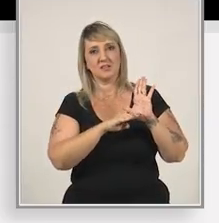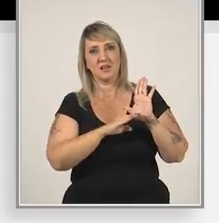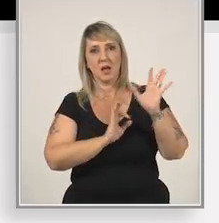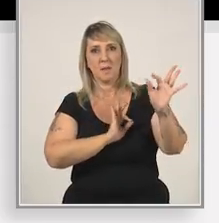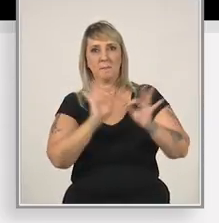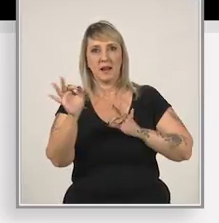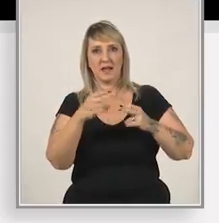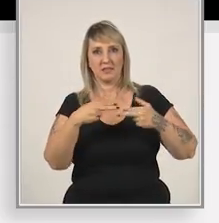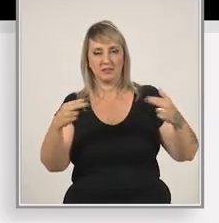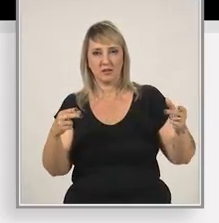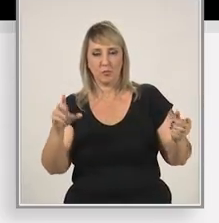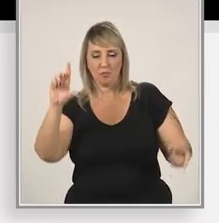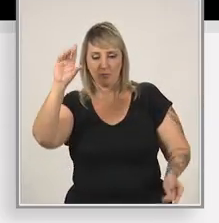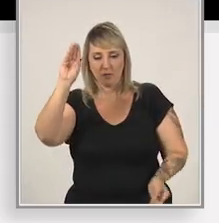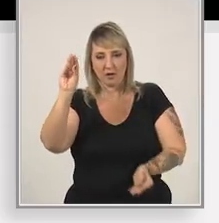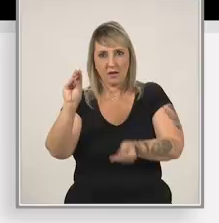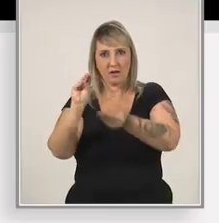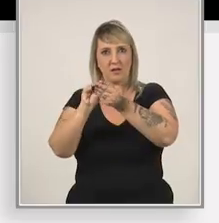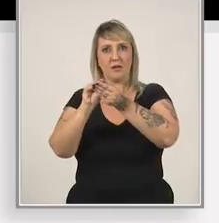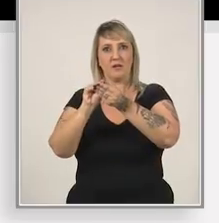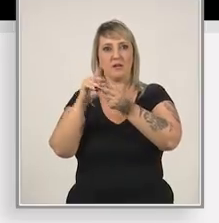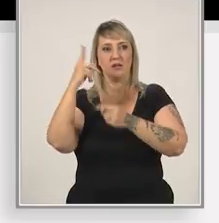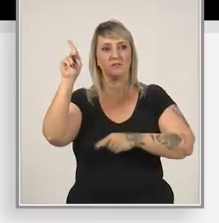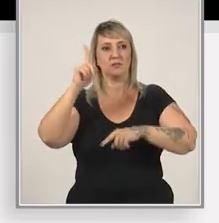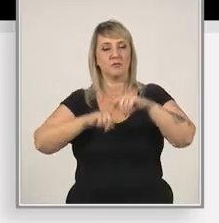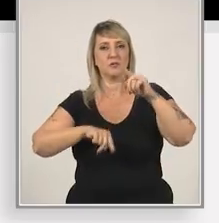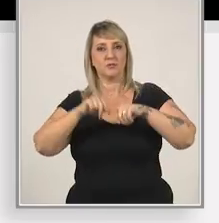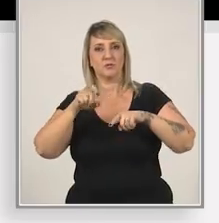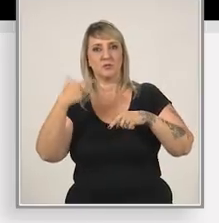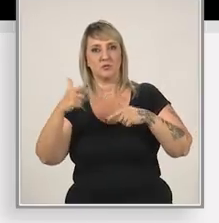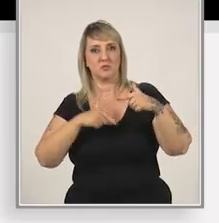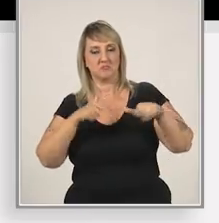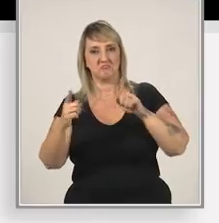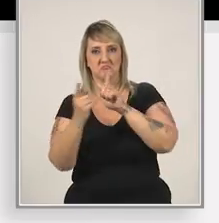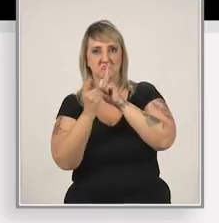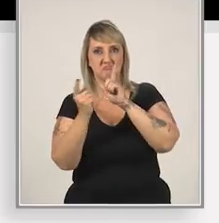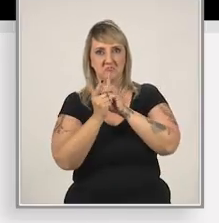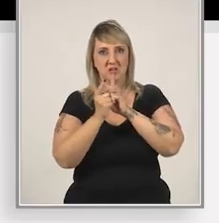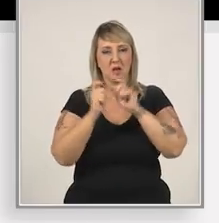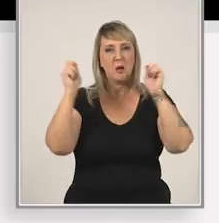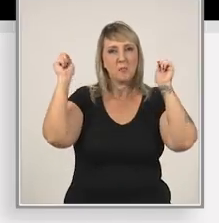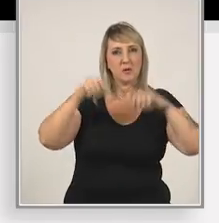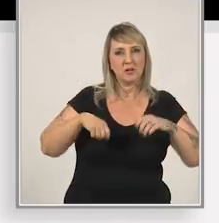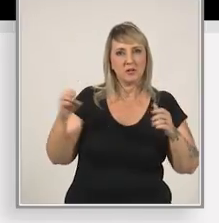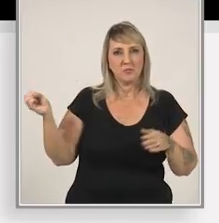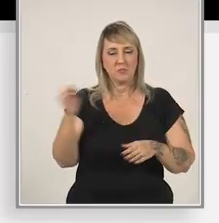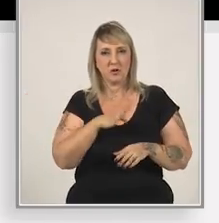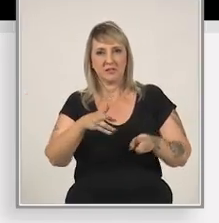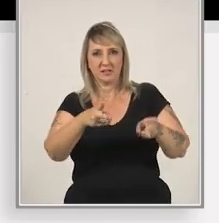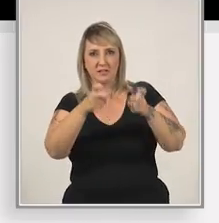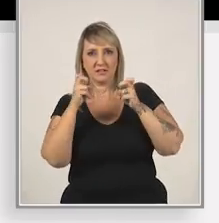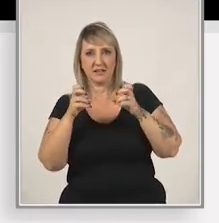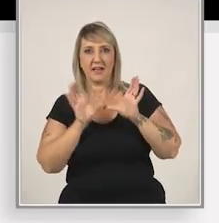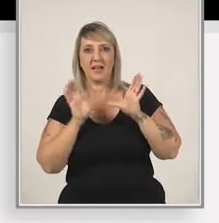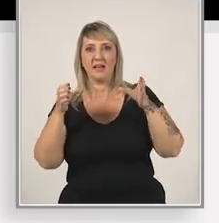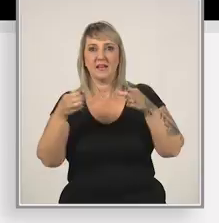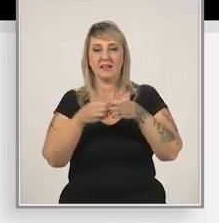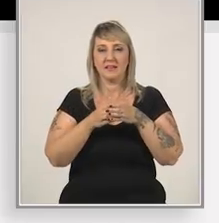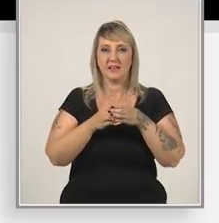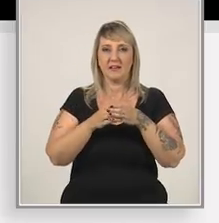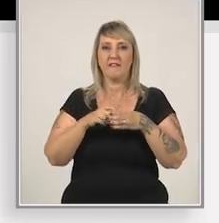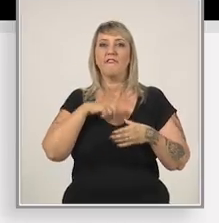Uma espécie de plano de negócio resumido. Com seu produto ou serviço, mercado potencial, modelo de receita,